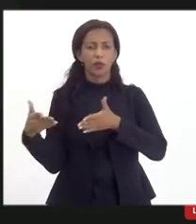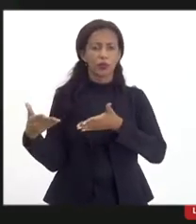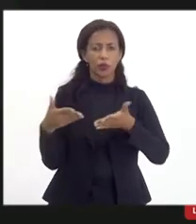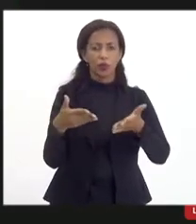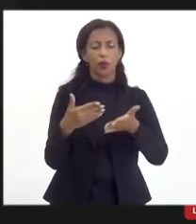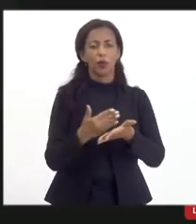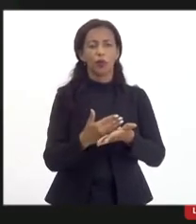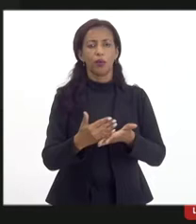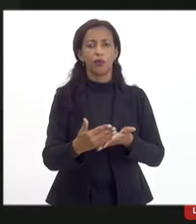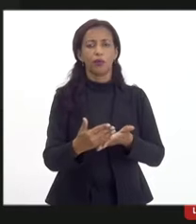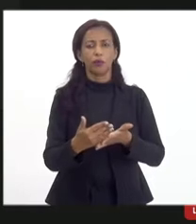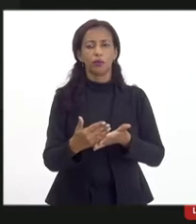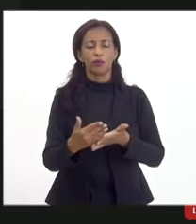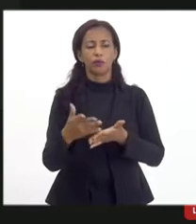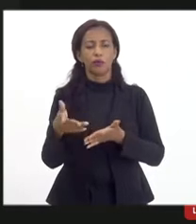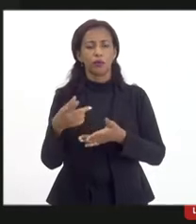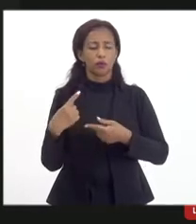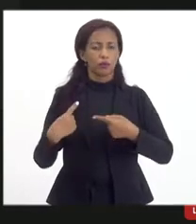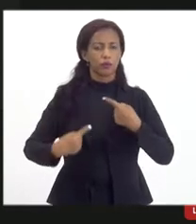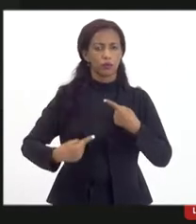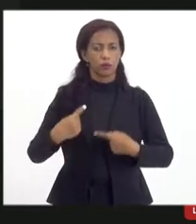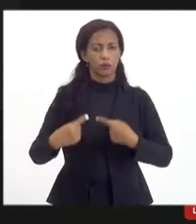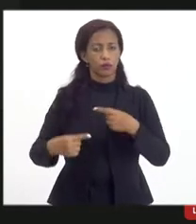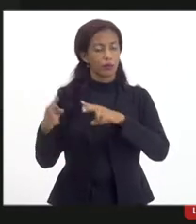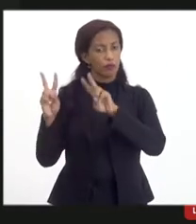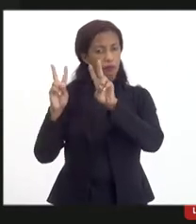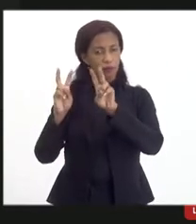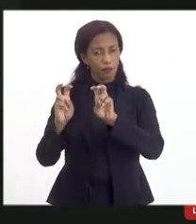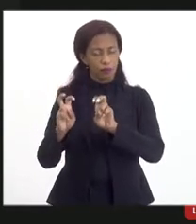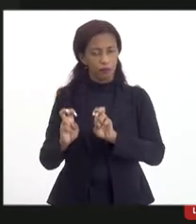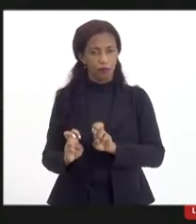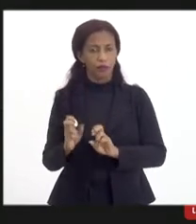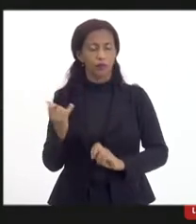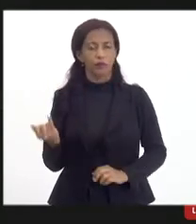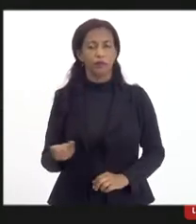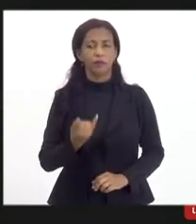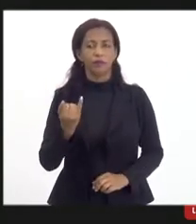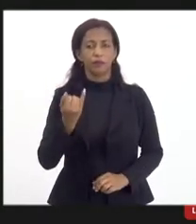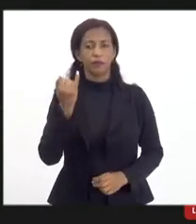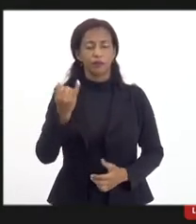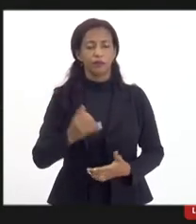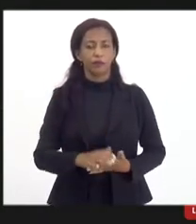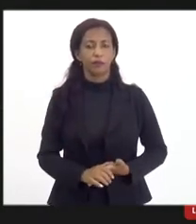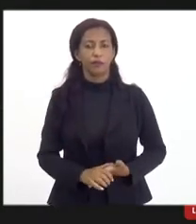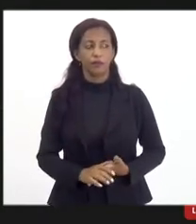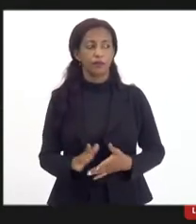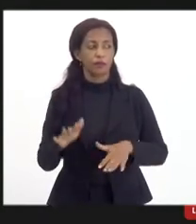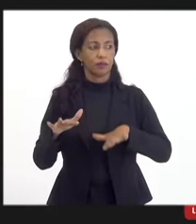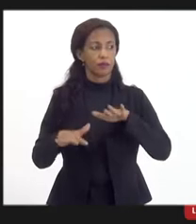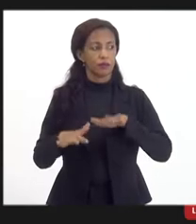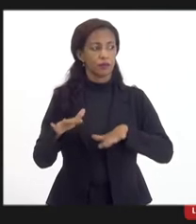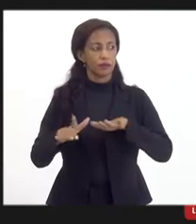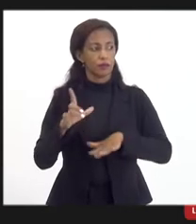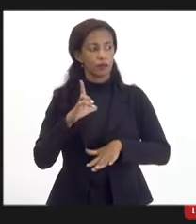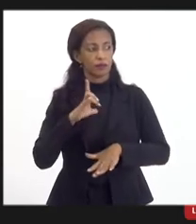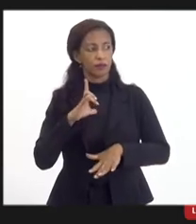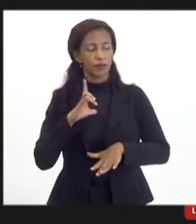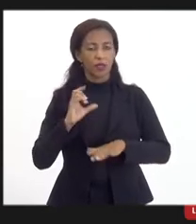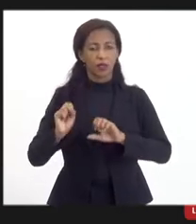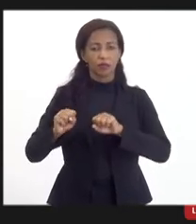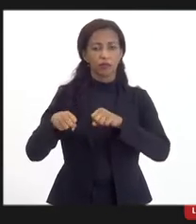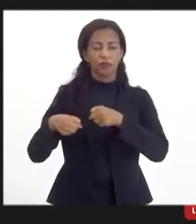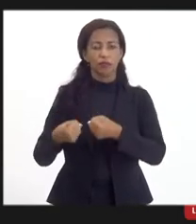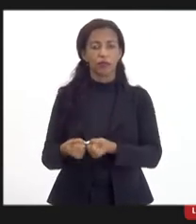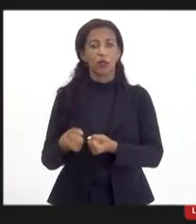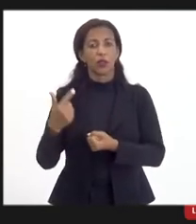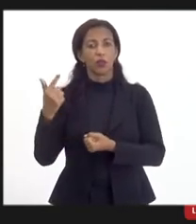sobre esses debates, que são temas complexos, e que talvez tenha até desdobramento em